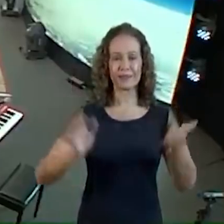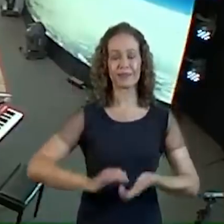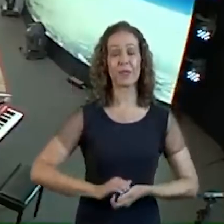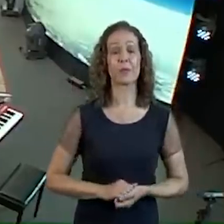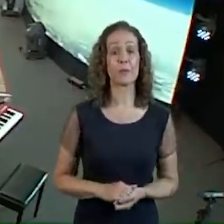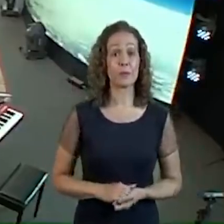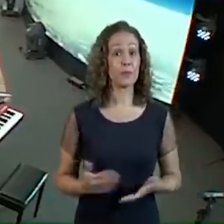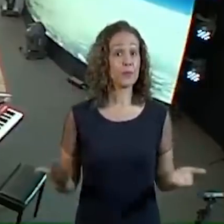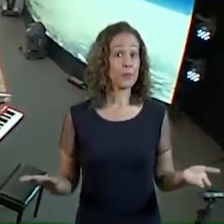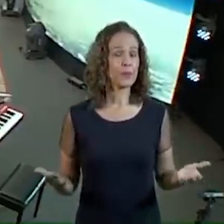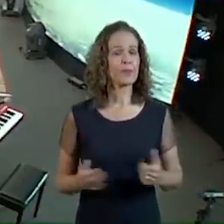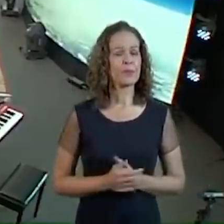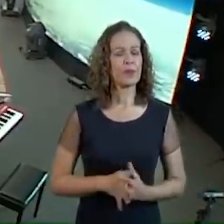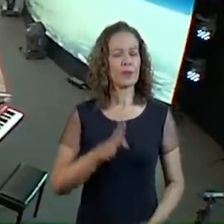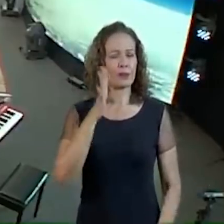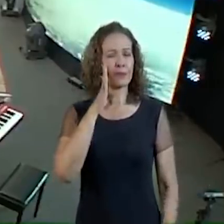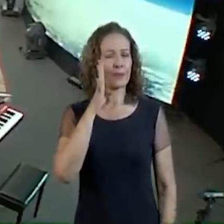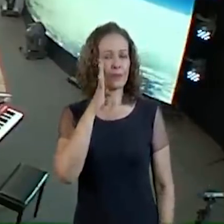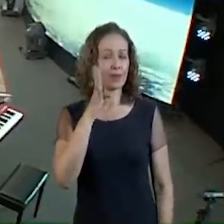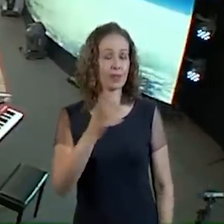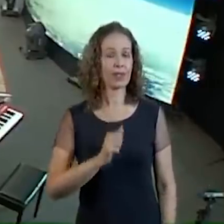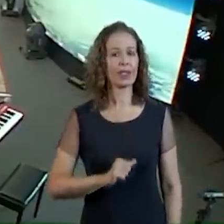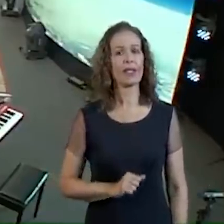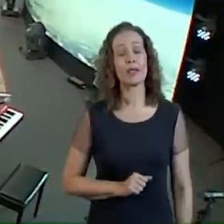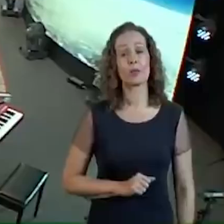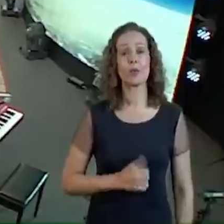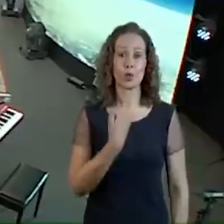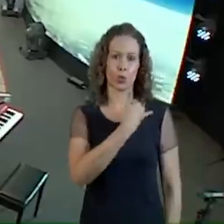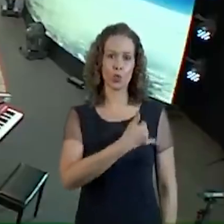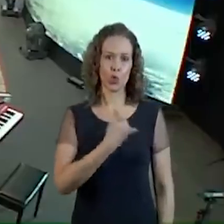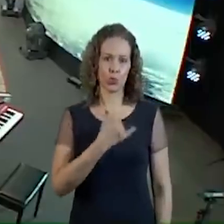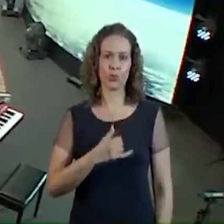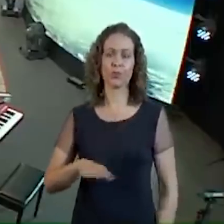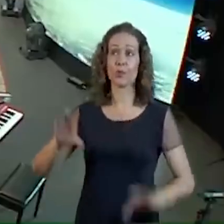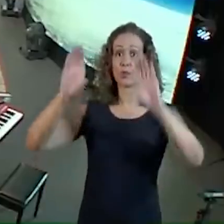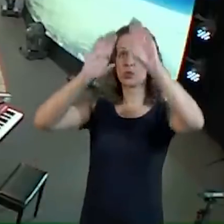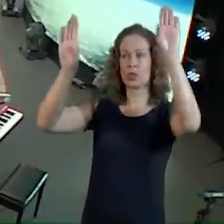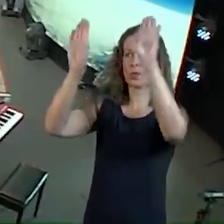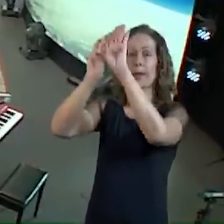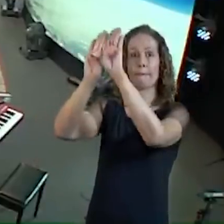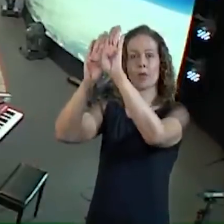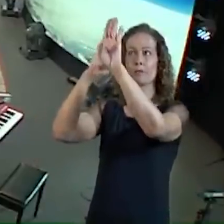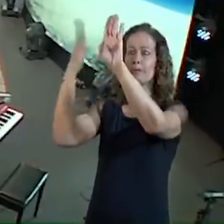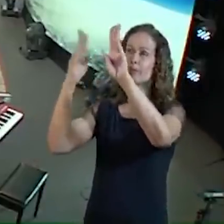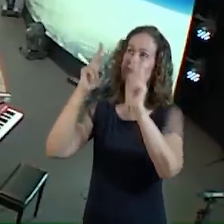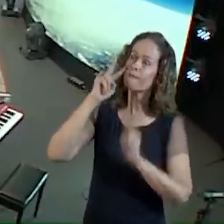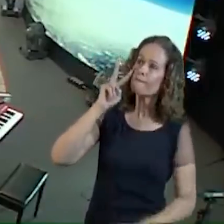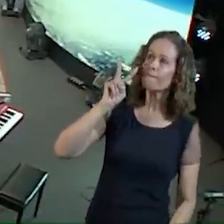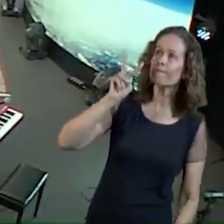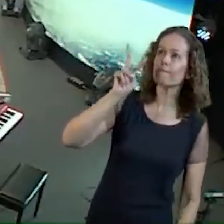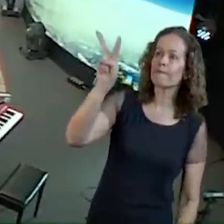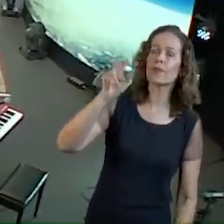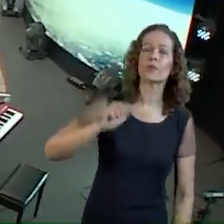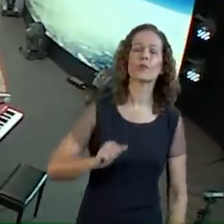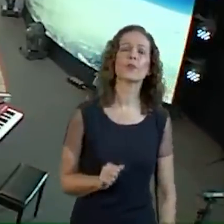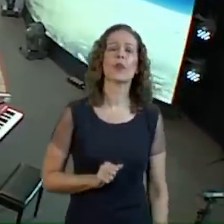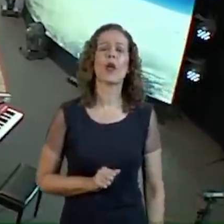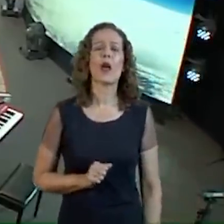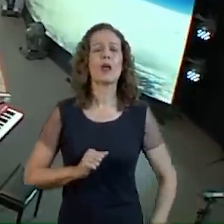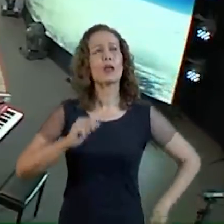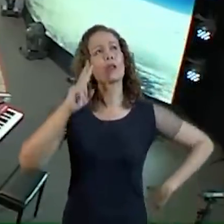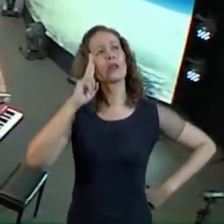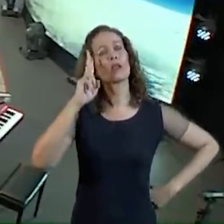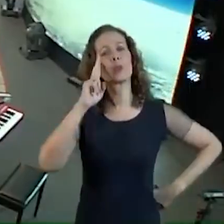Agora, olha que legal Ele viu uma porta no céu A voz que eu tinha ouvido No princípio